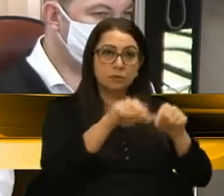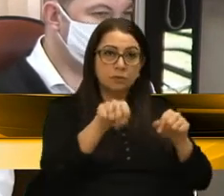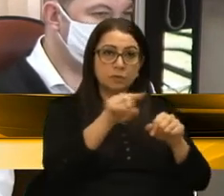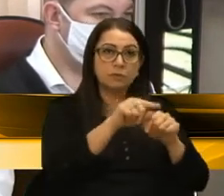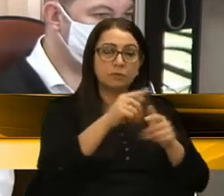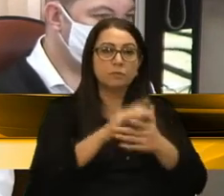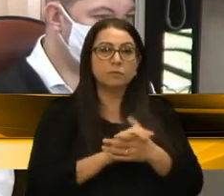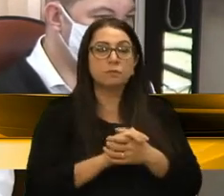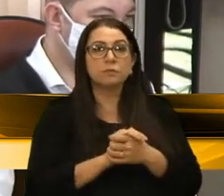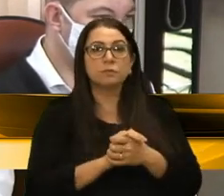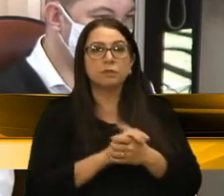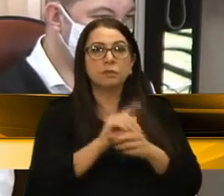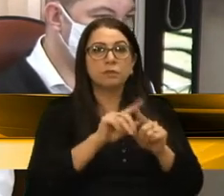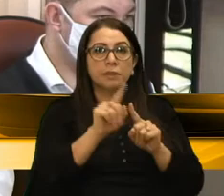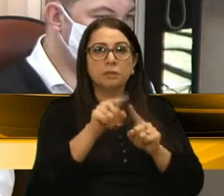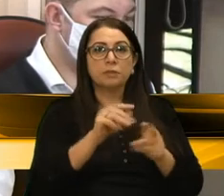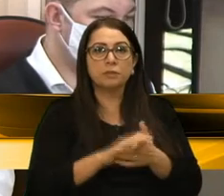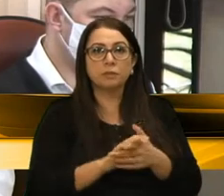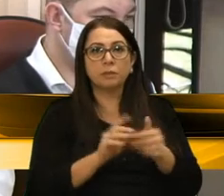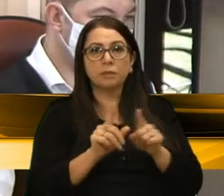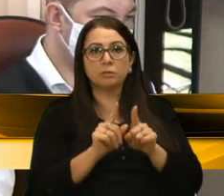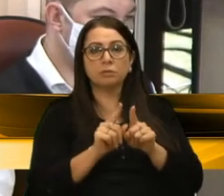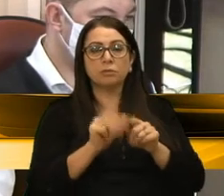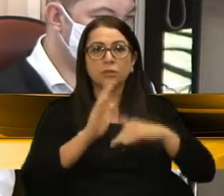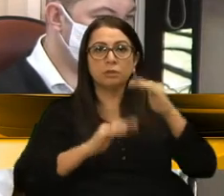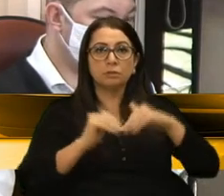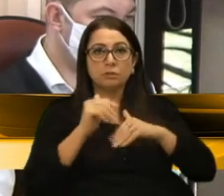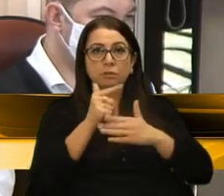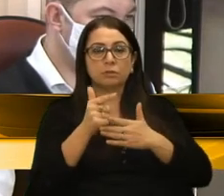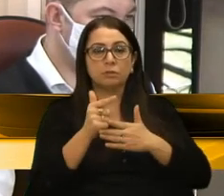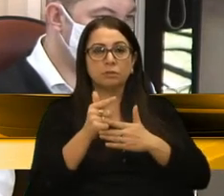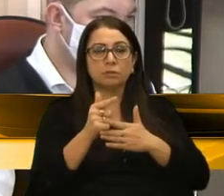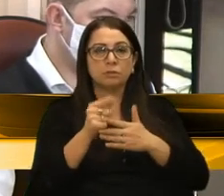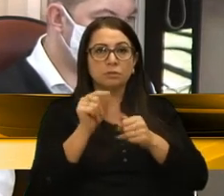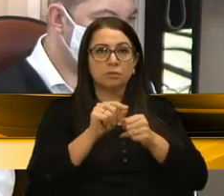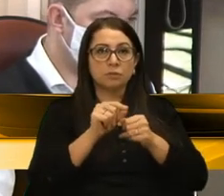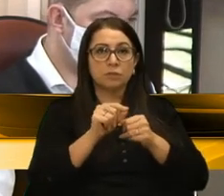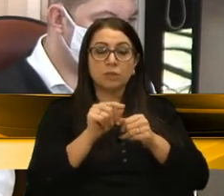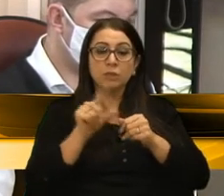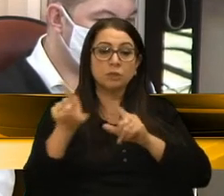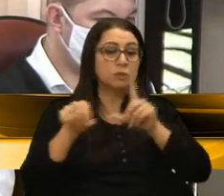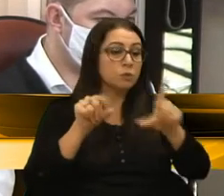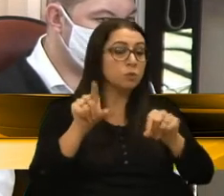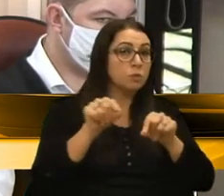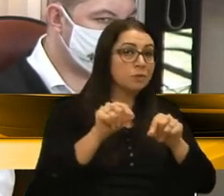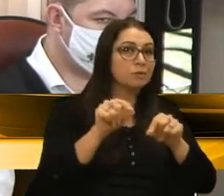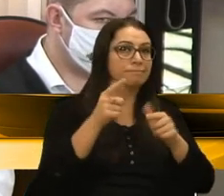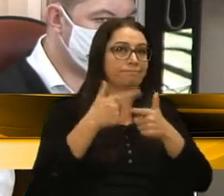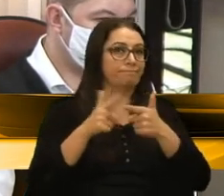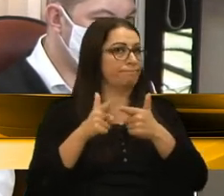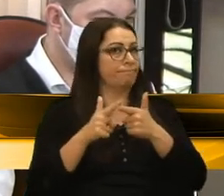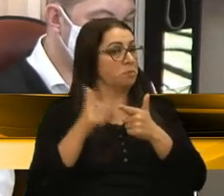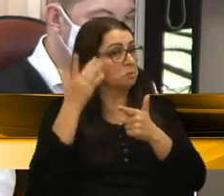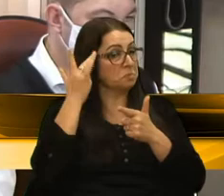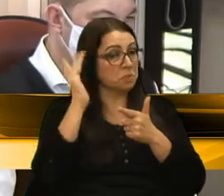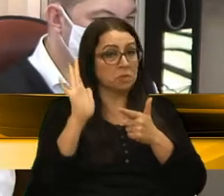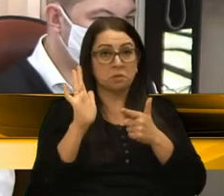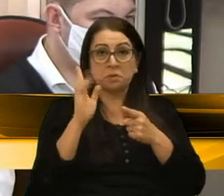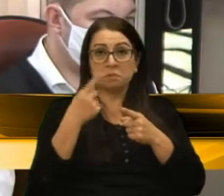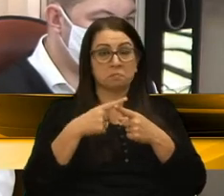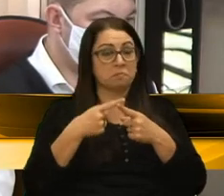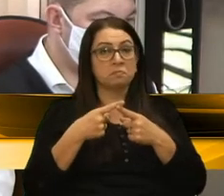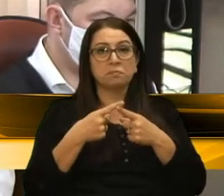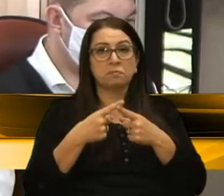vai gerar um problema na execução. O Executivo está escolhendo esse problema. Não sei se é porque